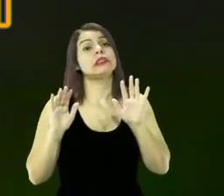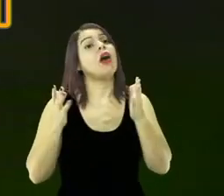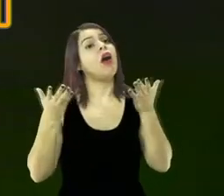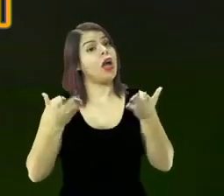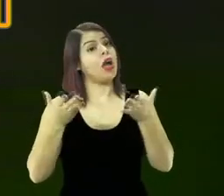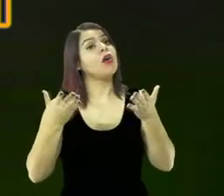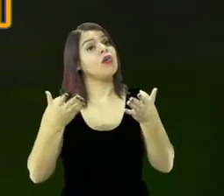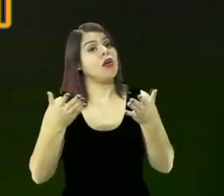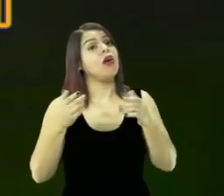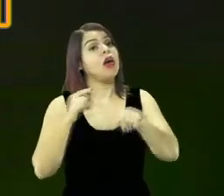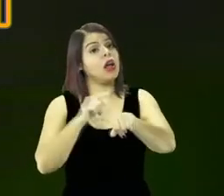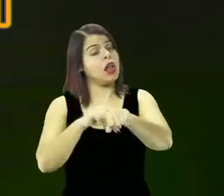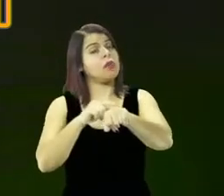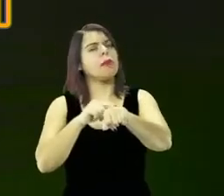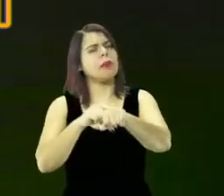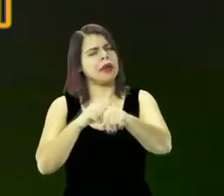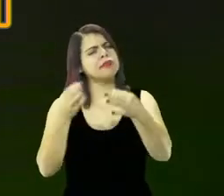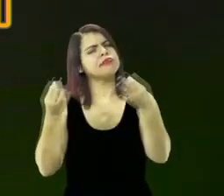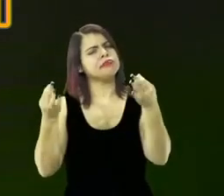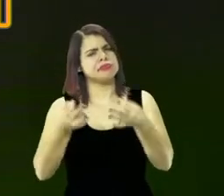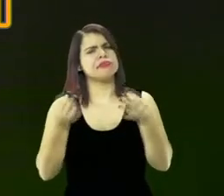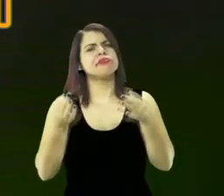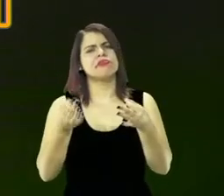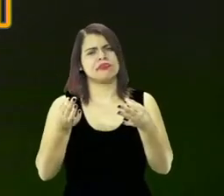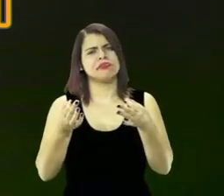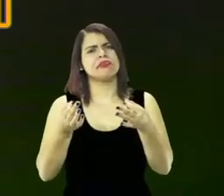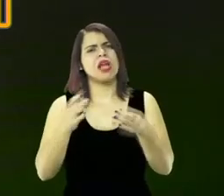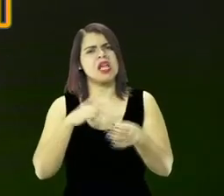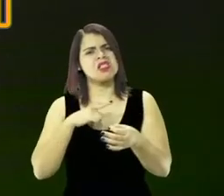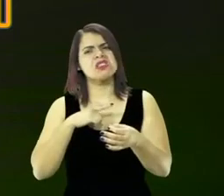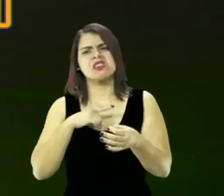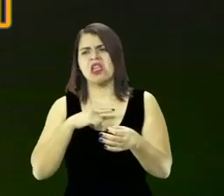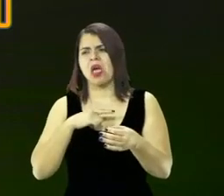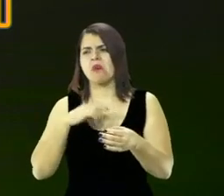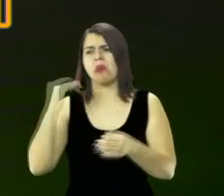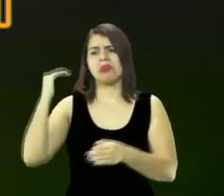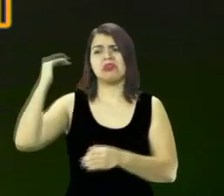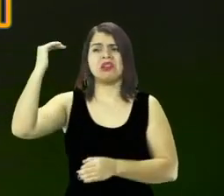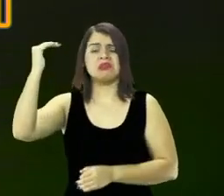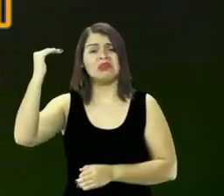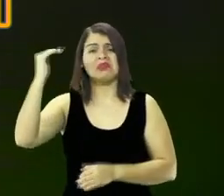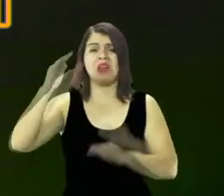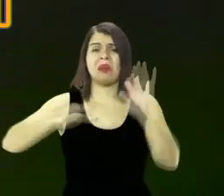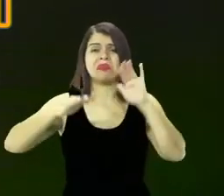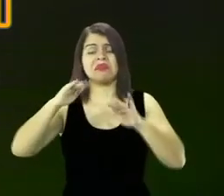acertar mais tem muito adulto muita gente de 30 40 anos que queria ter sua idade para não ter errado tanto